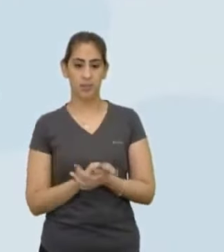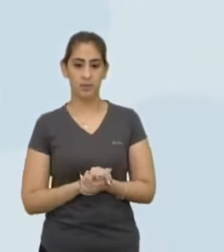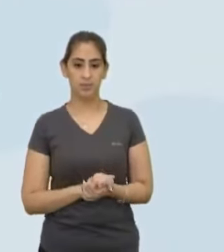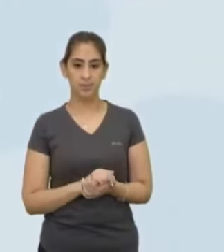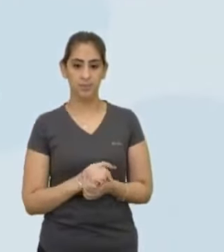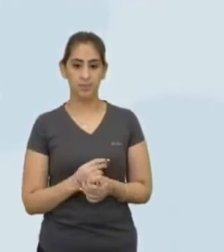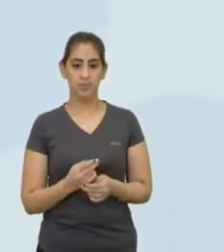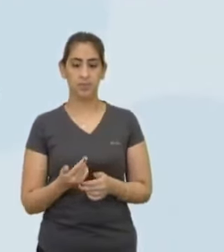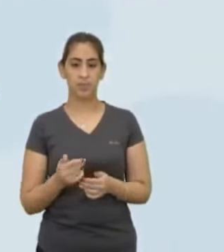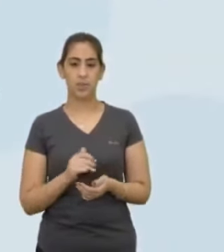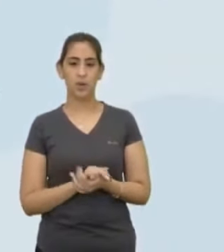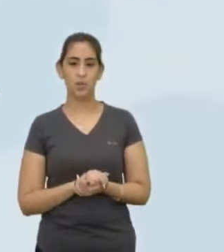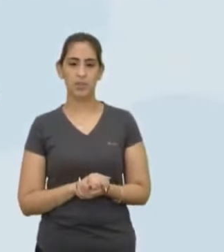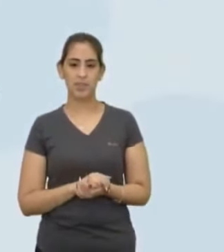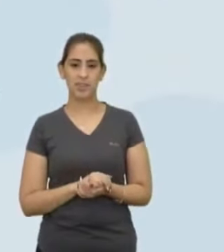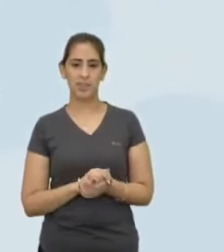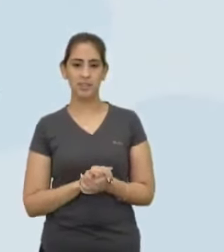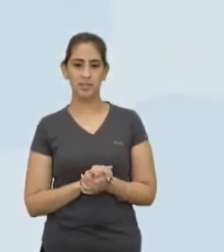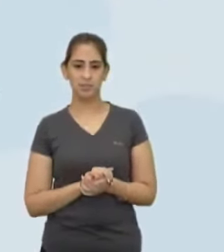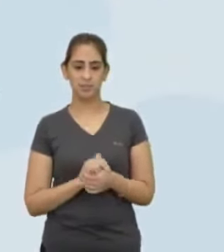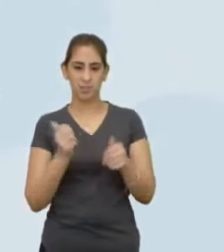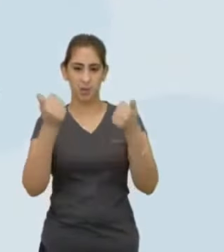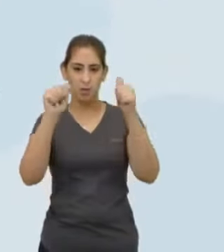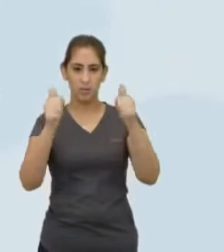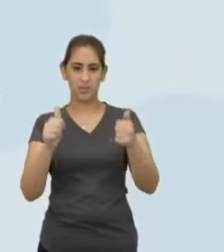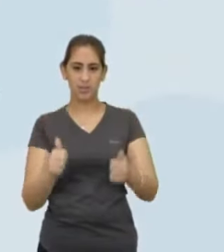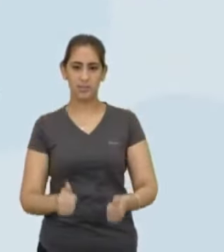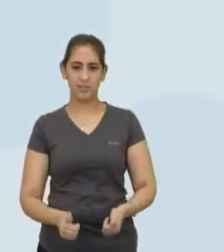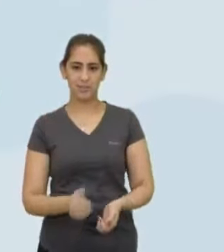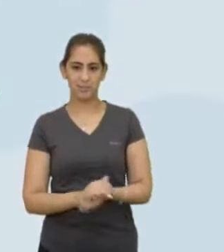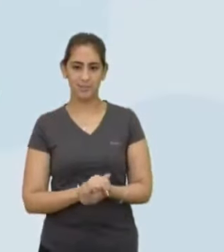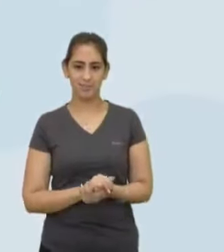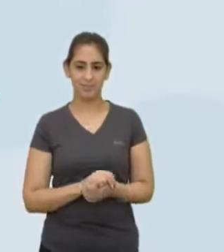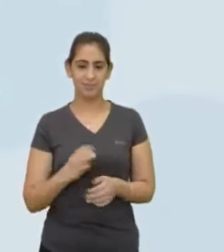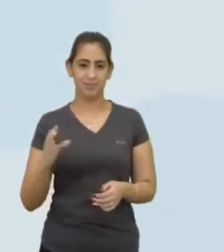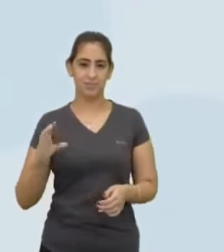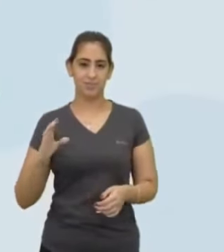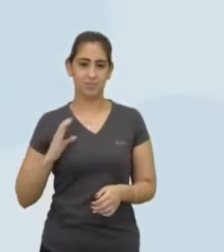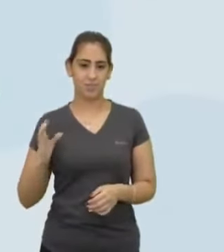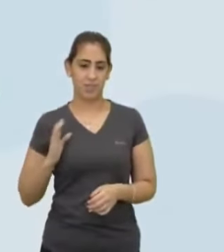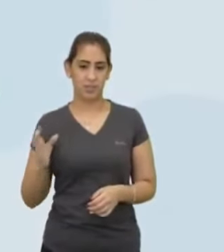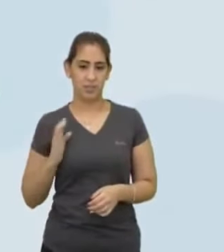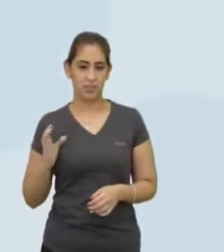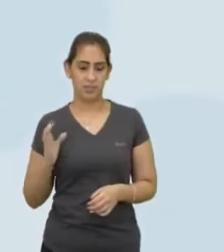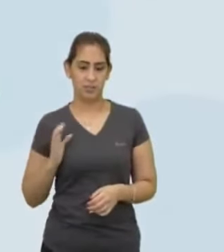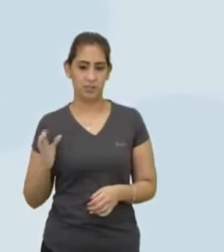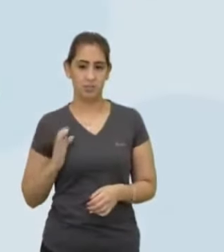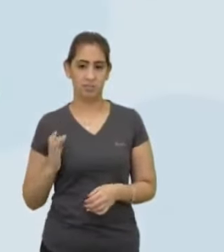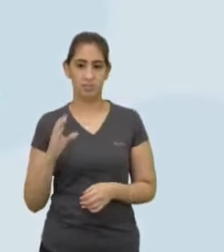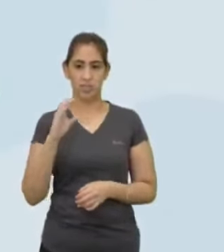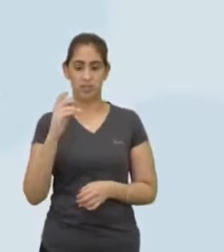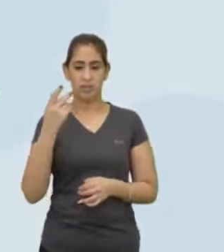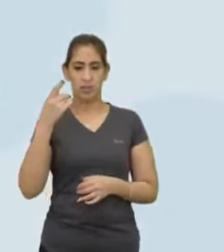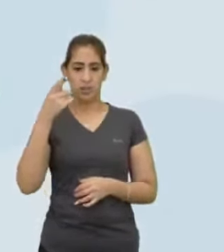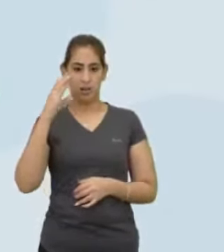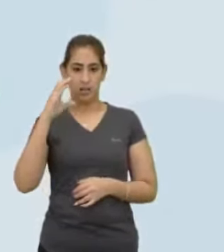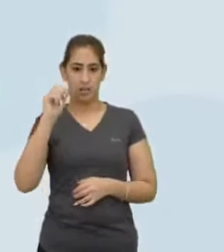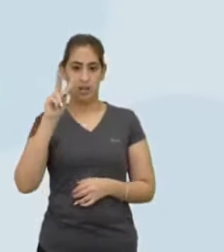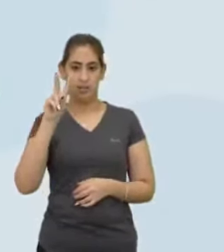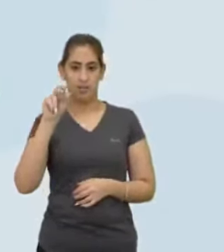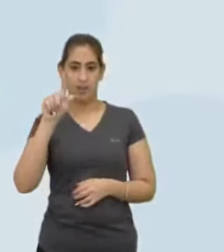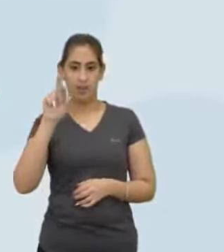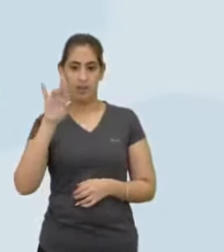Vamos lá Nobres Escolas militares Comando Cavalaria Armamento sofisticado Parou aqui